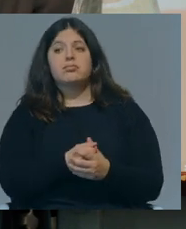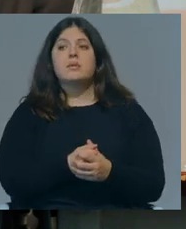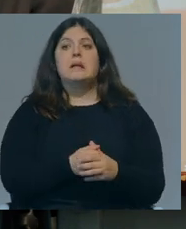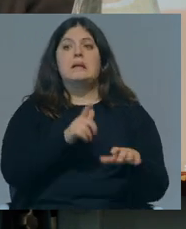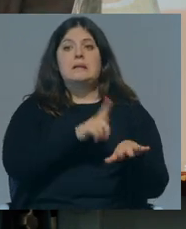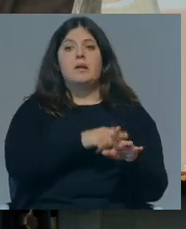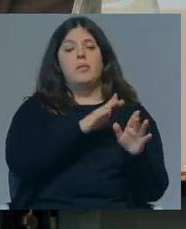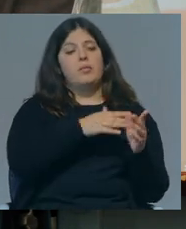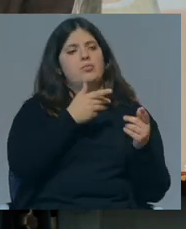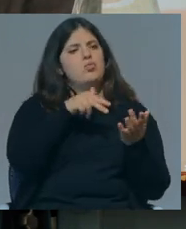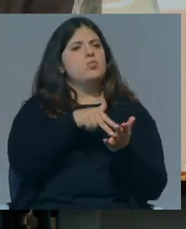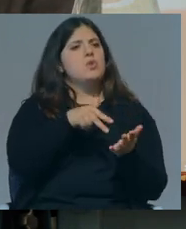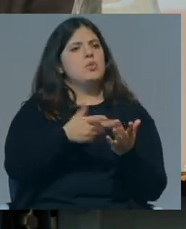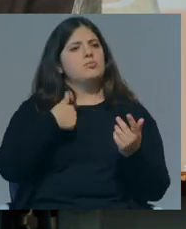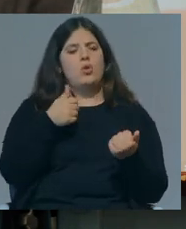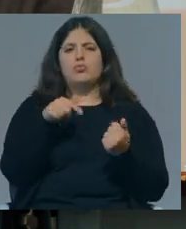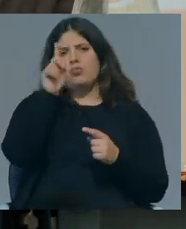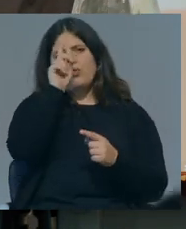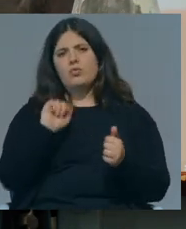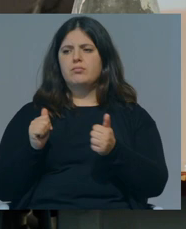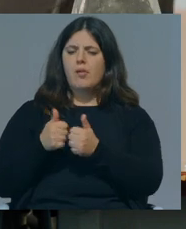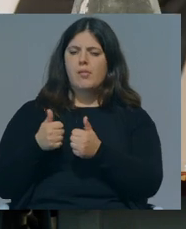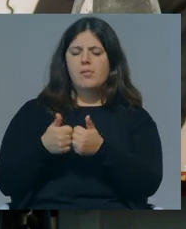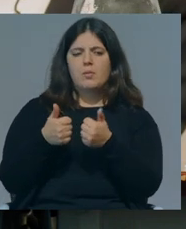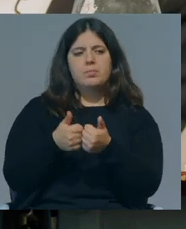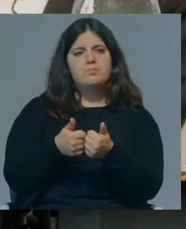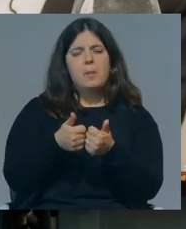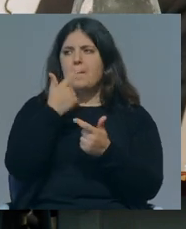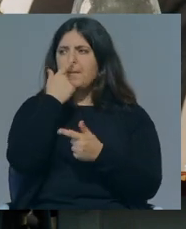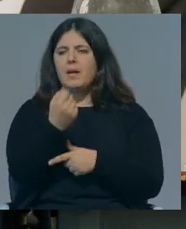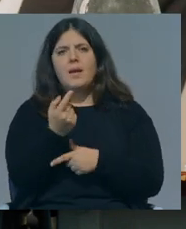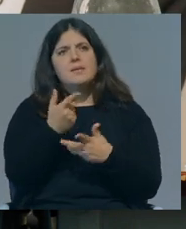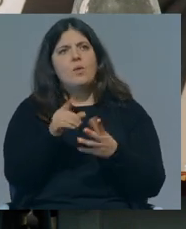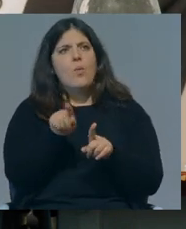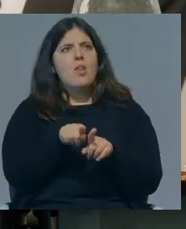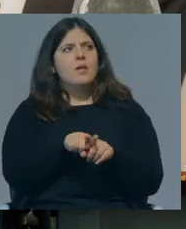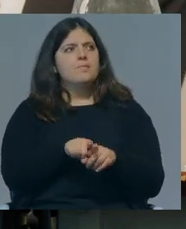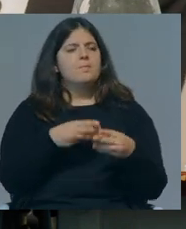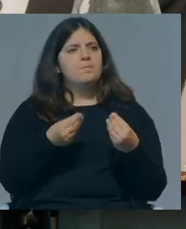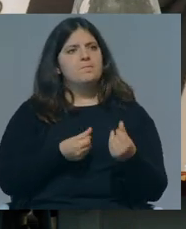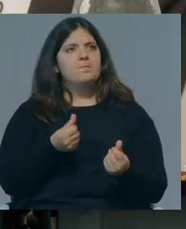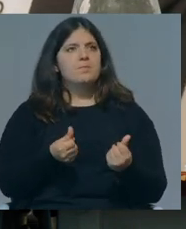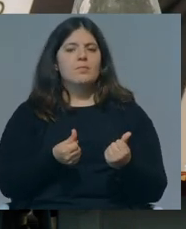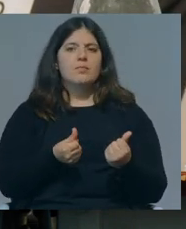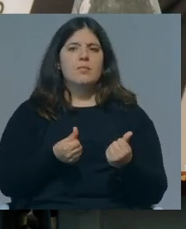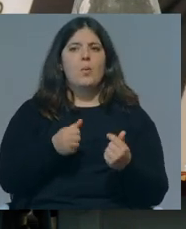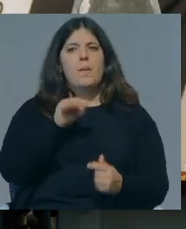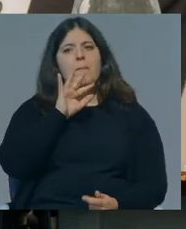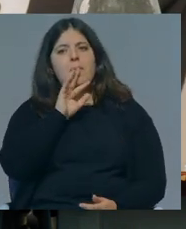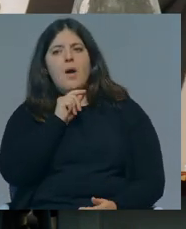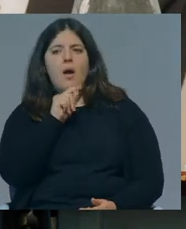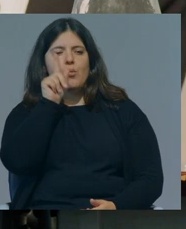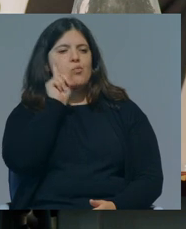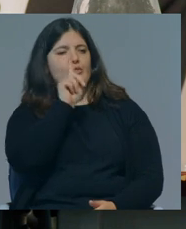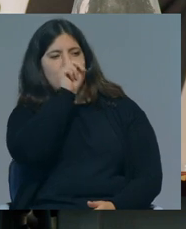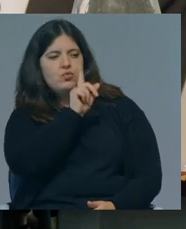das posições que nós vamos acompanhando enquanto professores, há uma espécie de desligar da quase noção meio maternal da figura